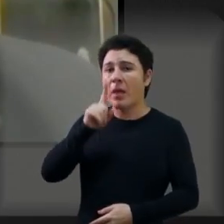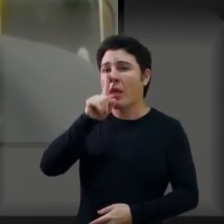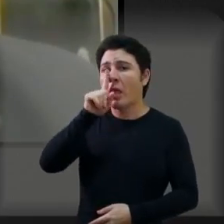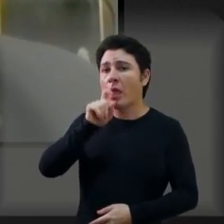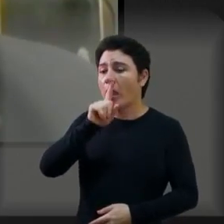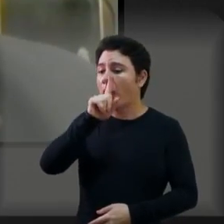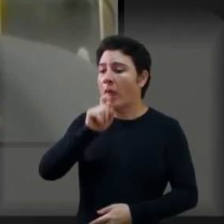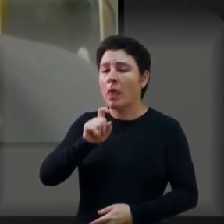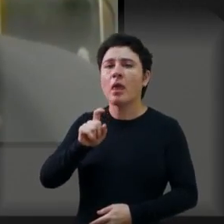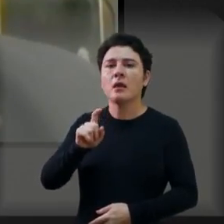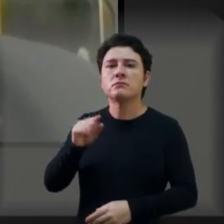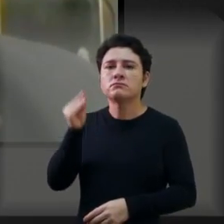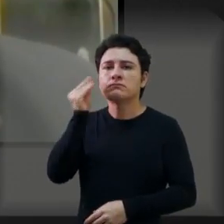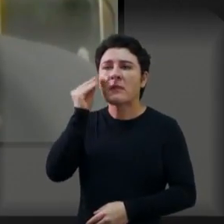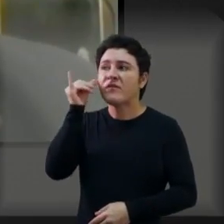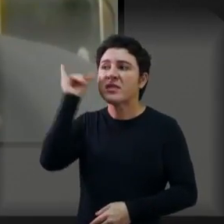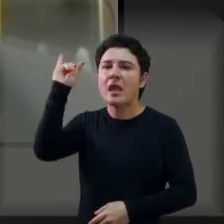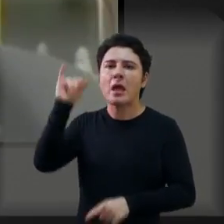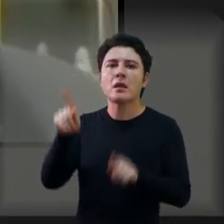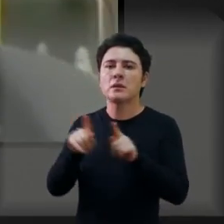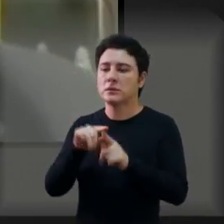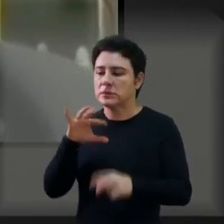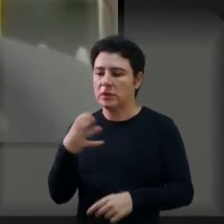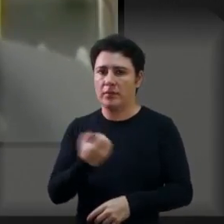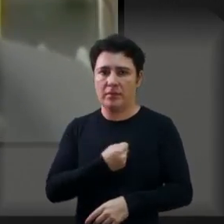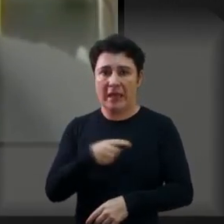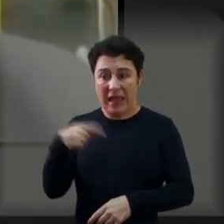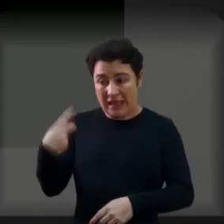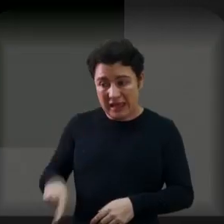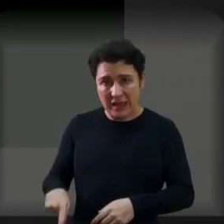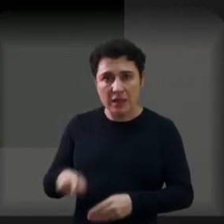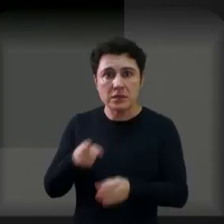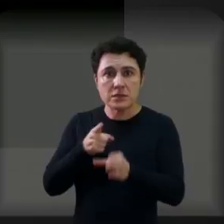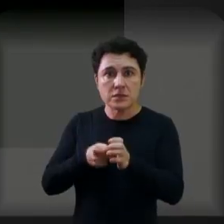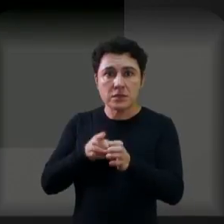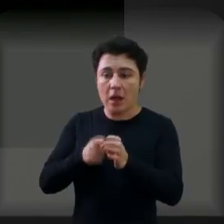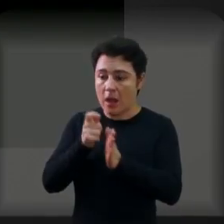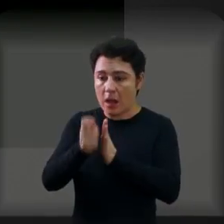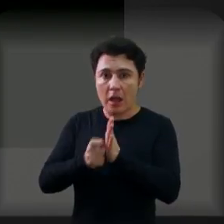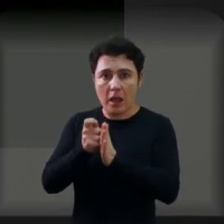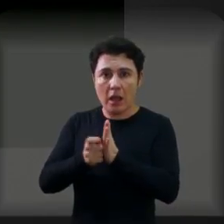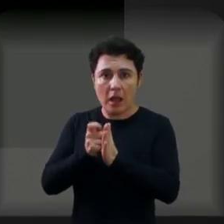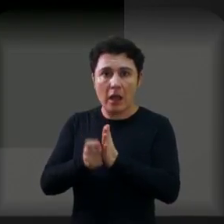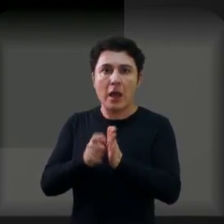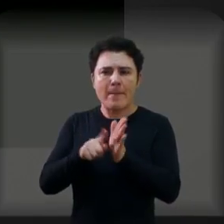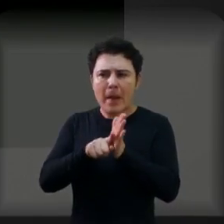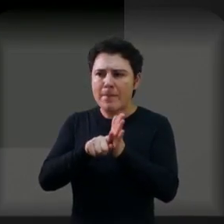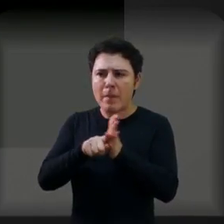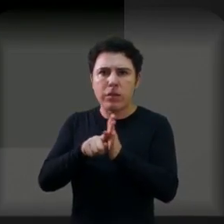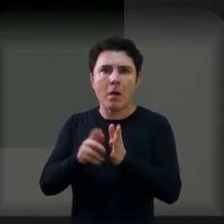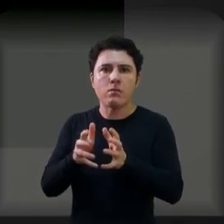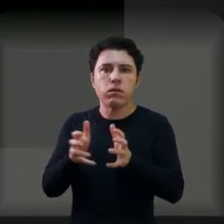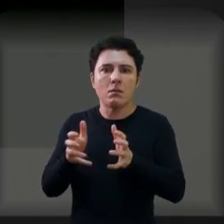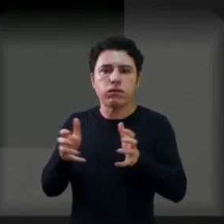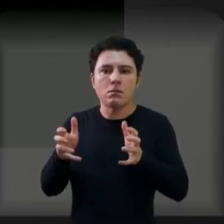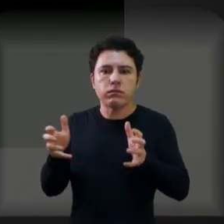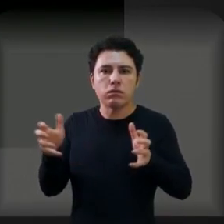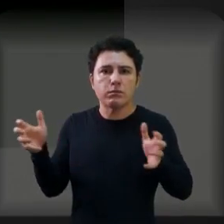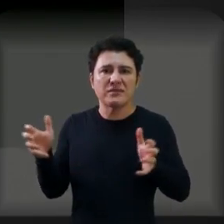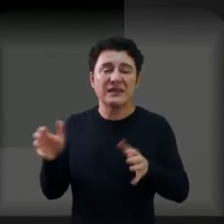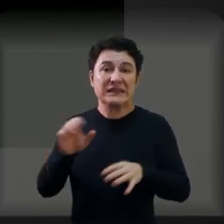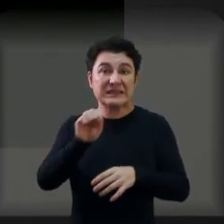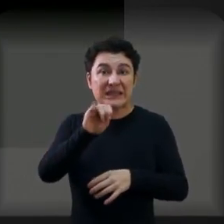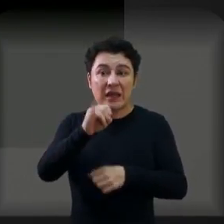coibir e salvar vidas. O número de contaminados hoje na nossa cidade, se fosse o ano passado, sem a